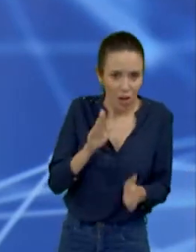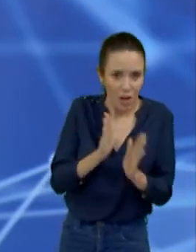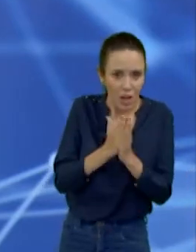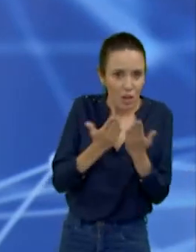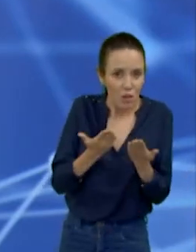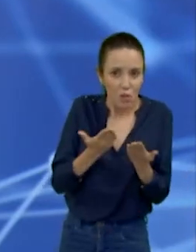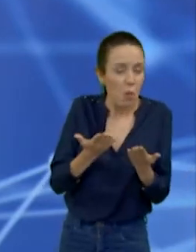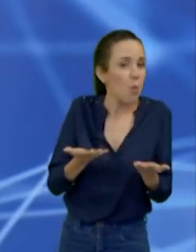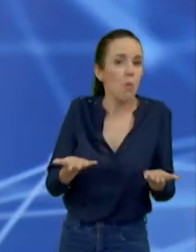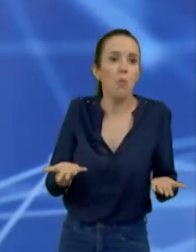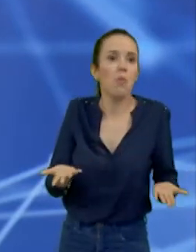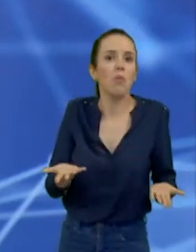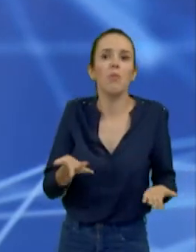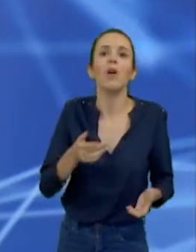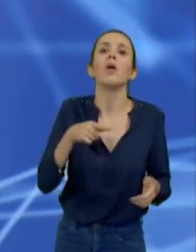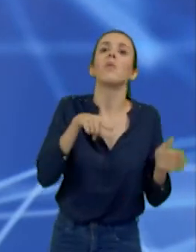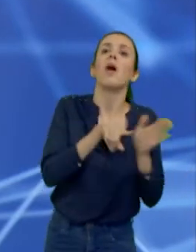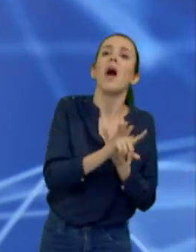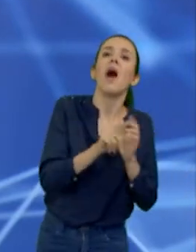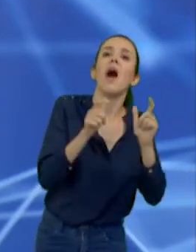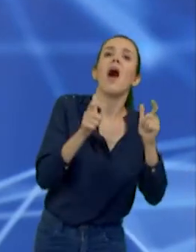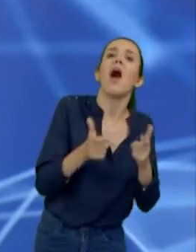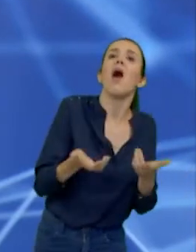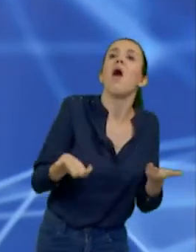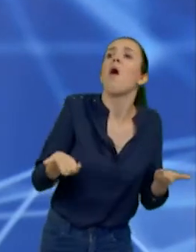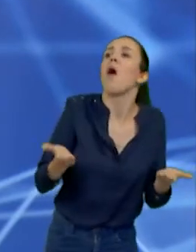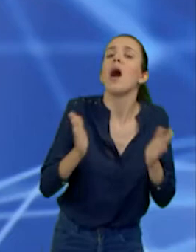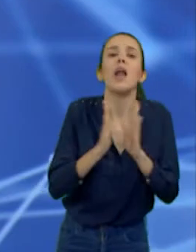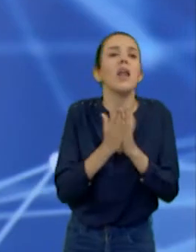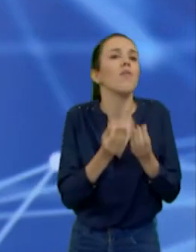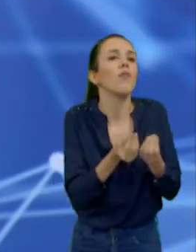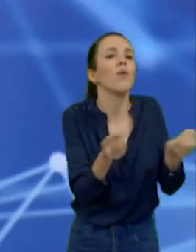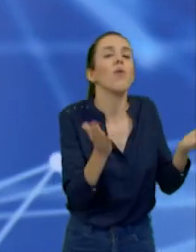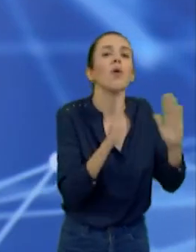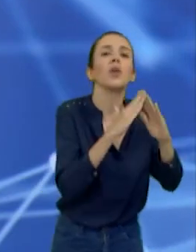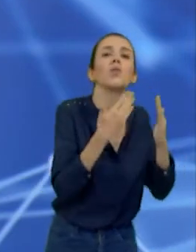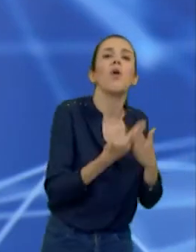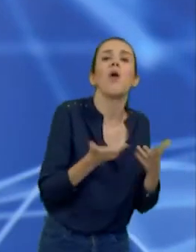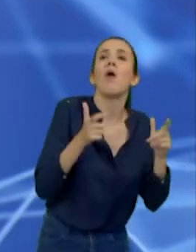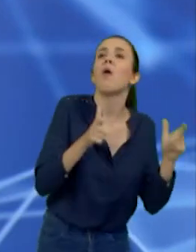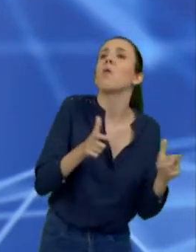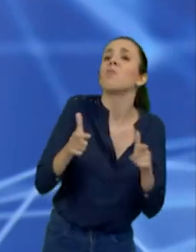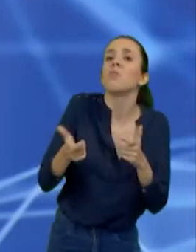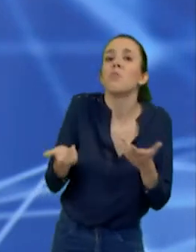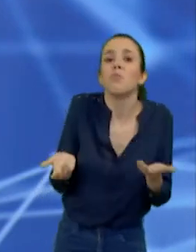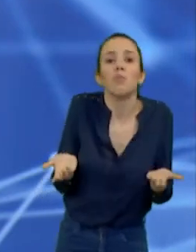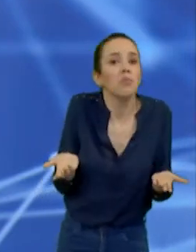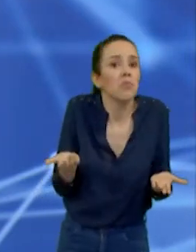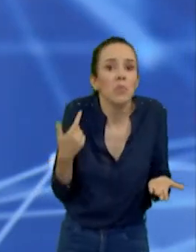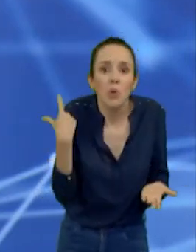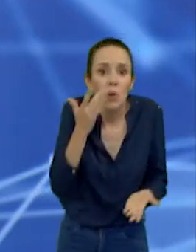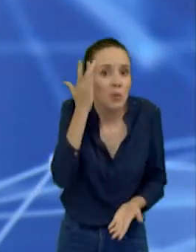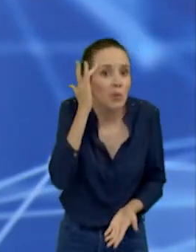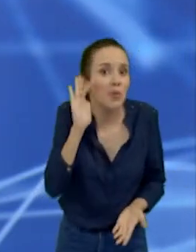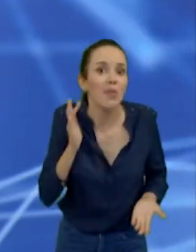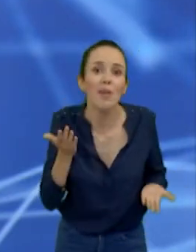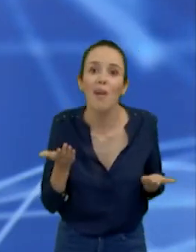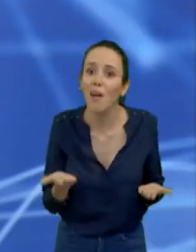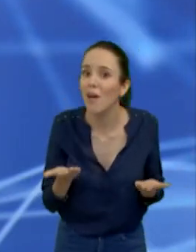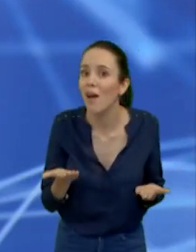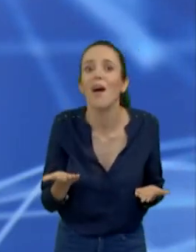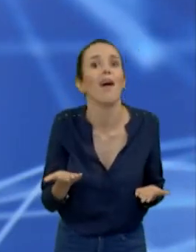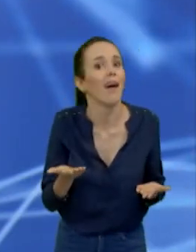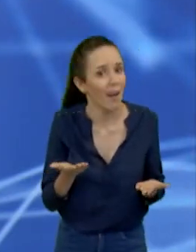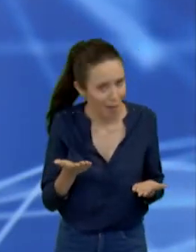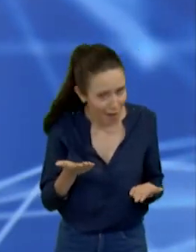deveria chegar, ninguém tem onde ficou, onde foi entregue, como foi distribuído. Então é pior ainda do que a gente pensa. Fora isso,